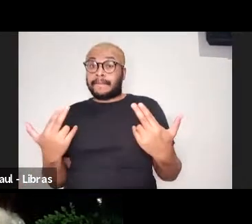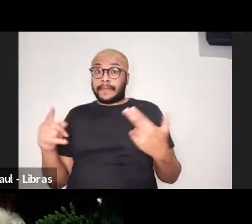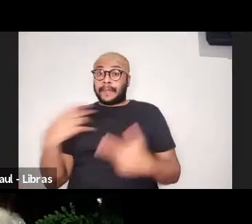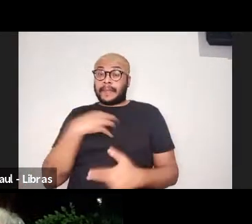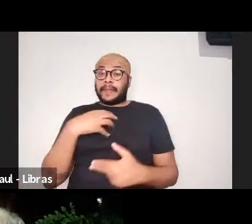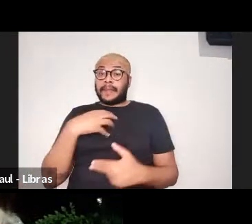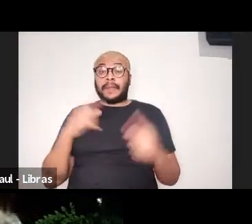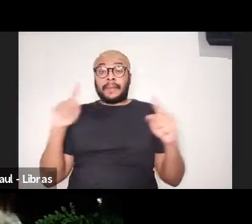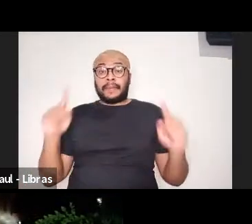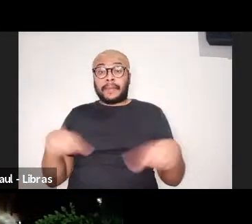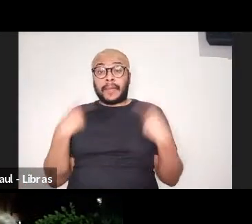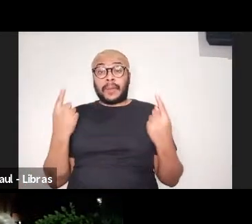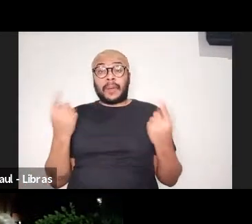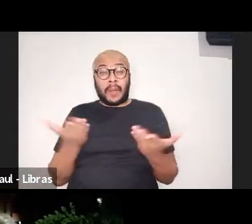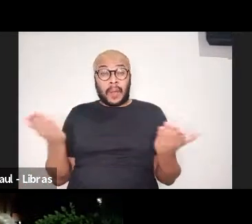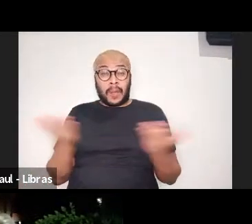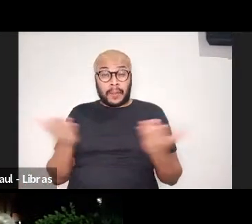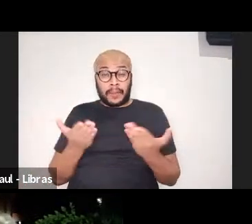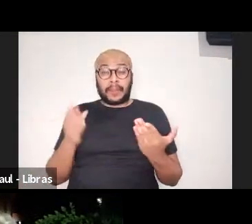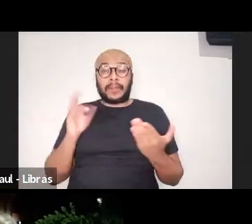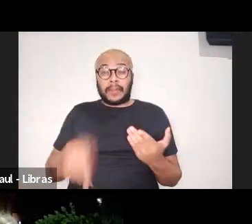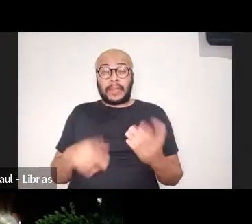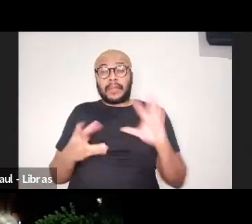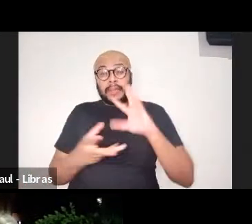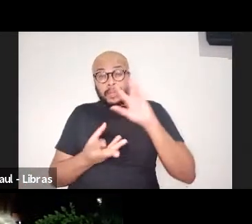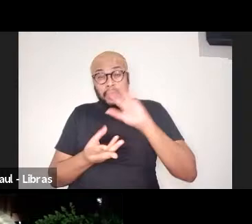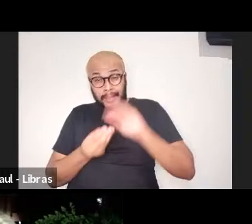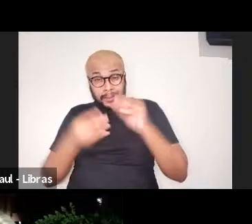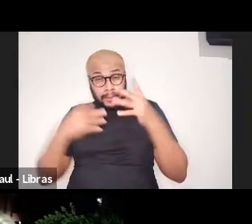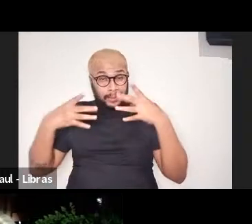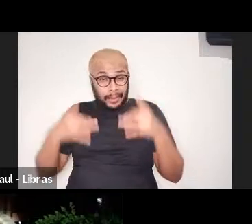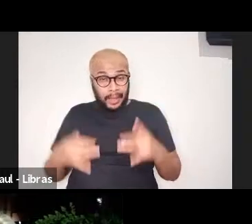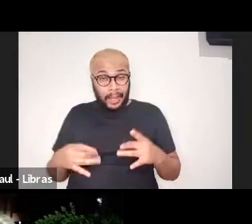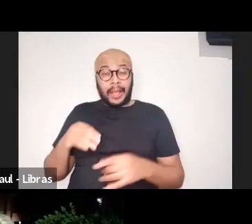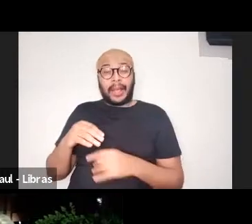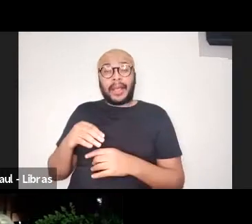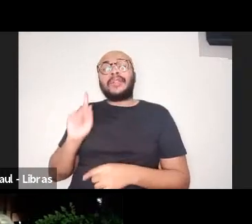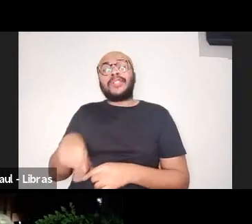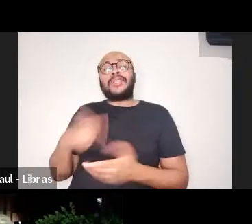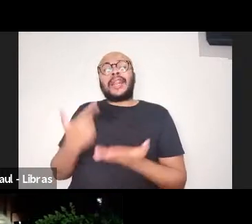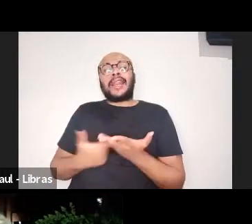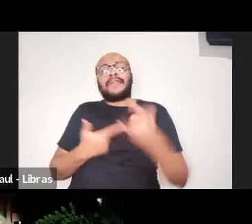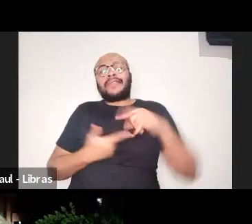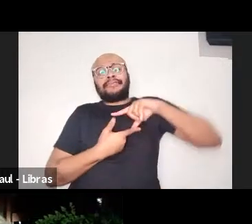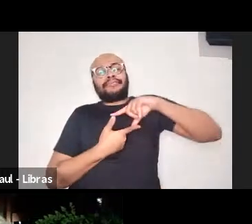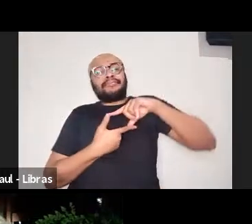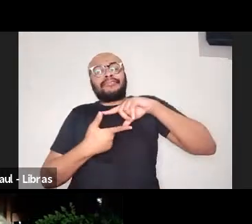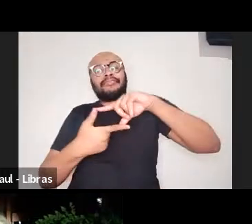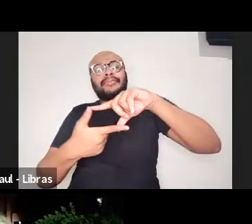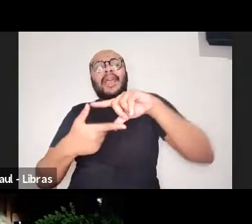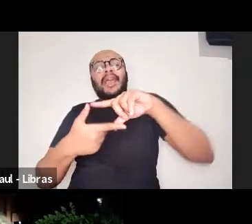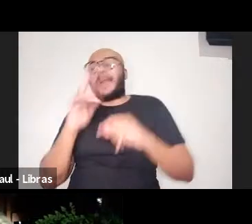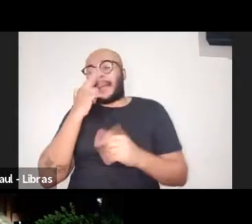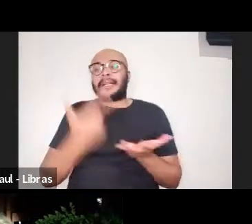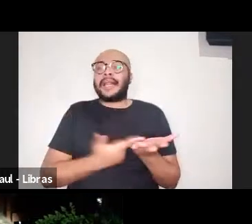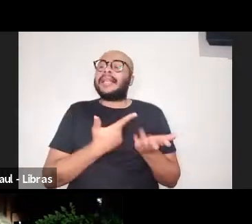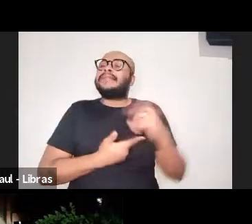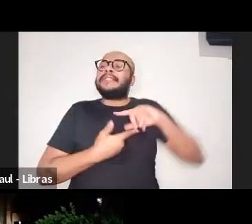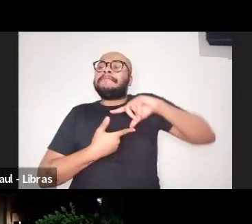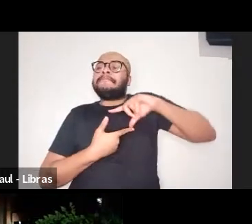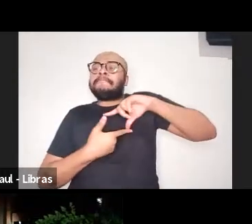André, da resenha dos clássicos. Eu penso que a resenha dos clássicos têm uma